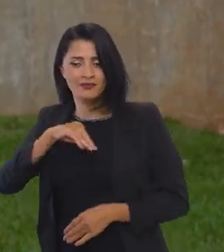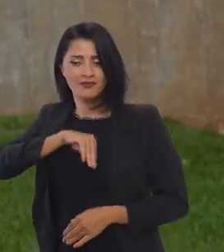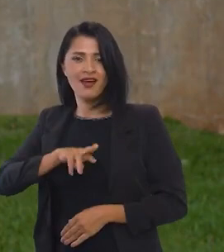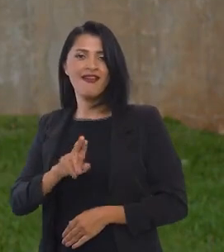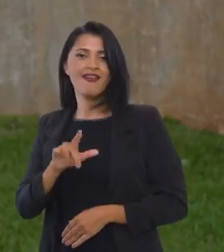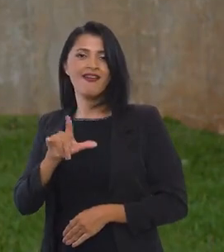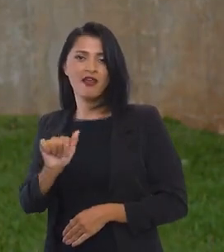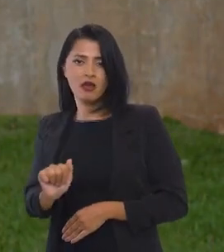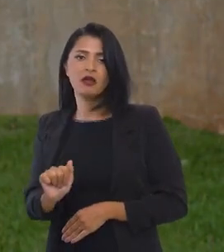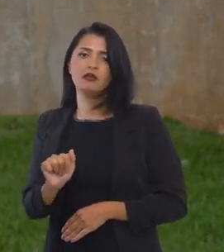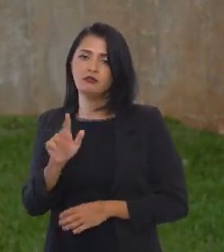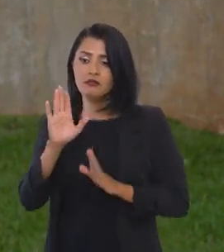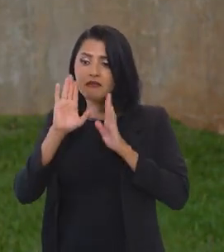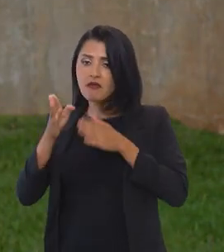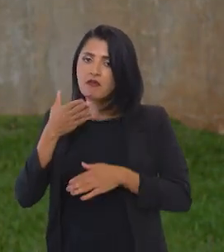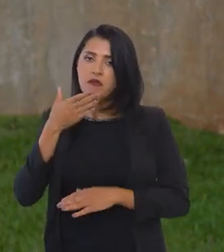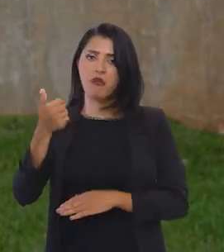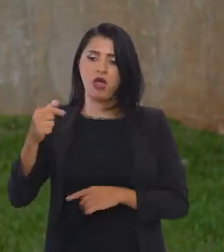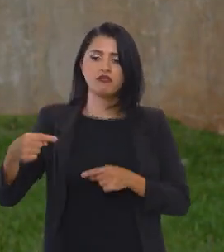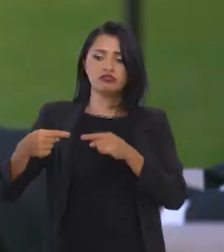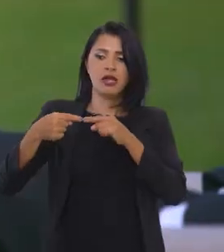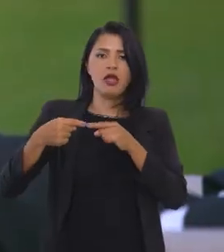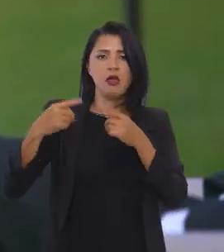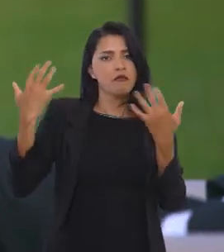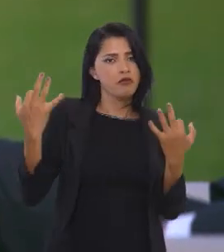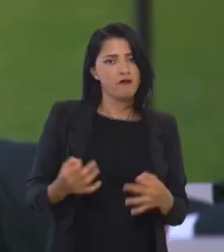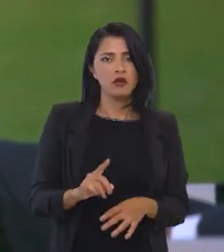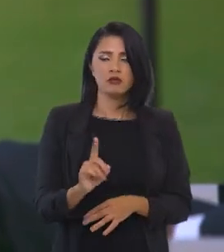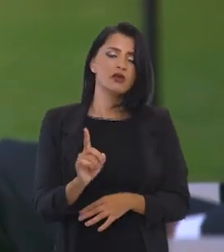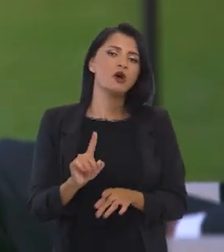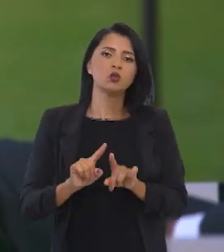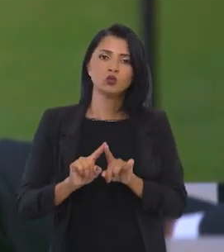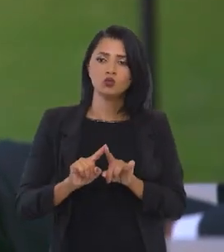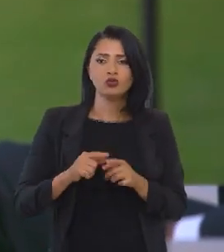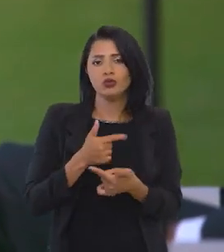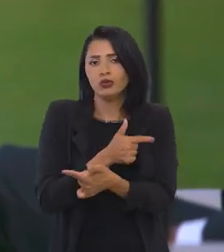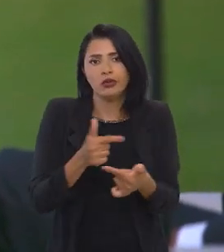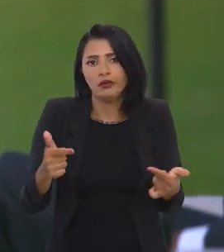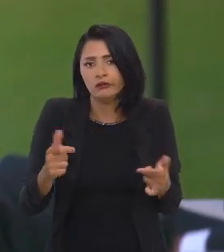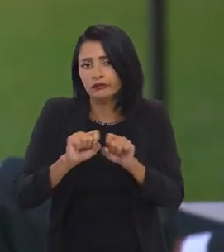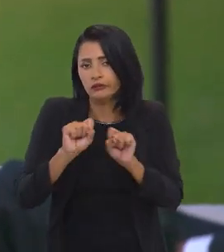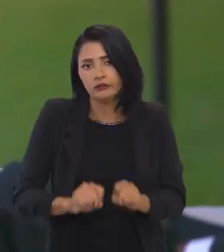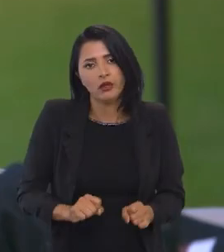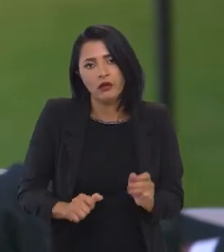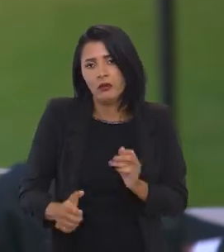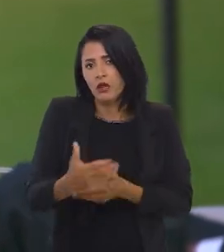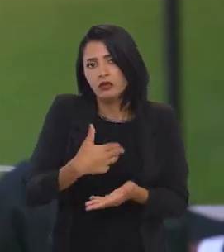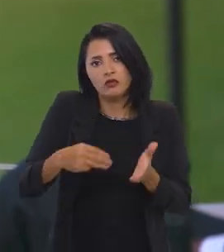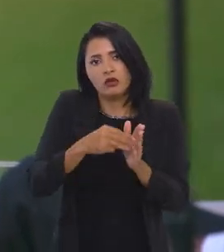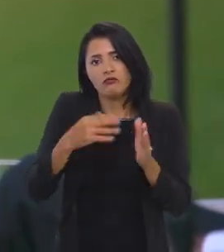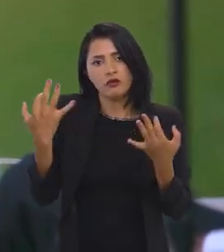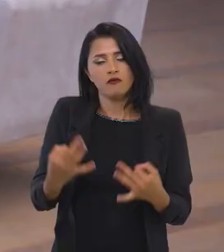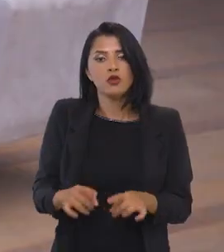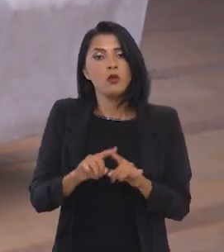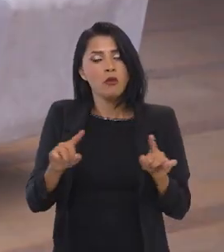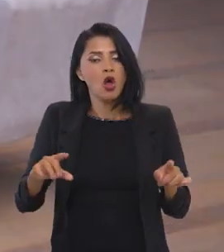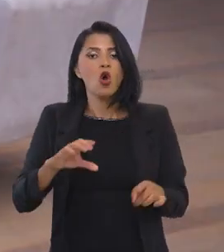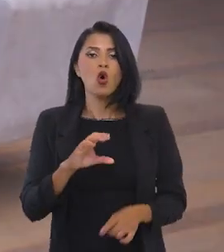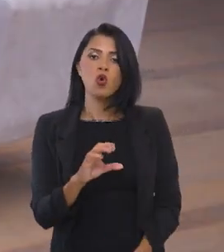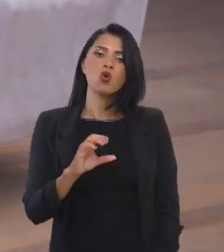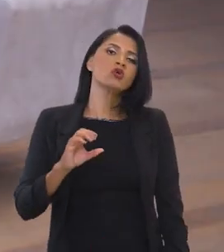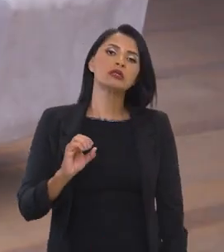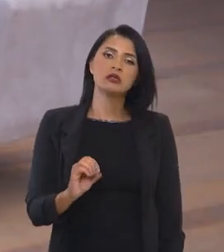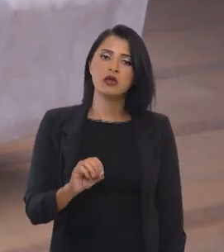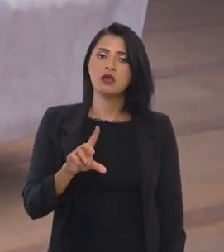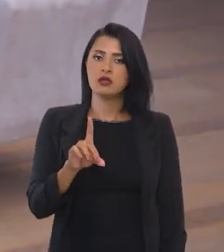para a tributação de renda e de patrimônio. Faz muito mais sentido. Não que seja perfeito. Acho que nenhum sistema tributário no mundo é. Mas a